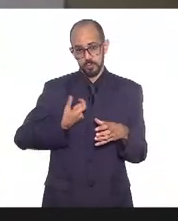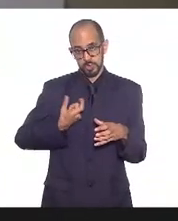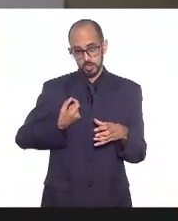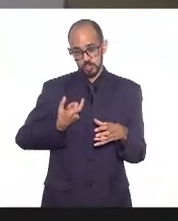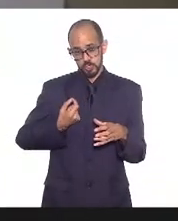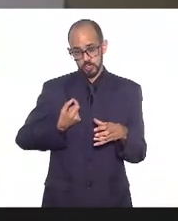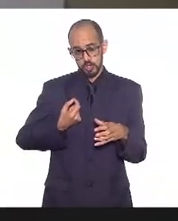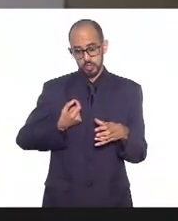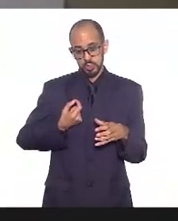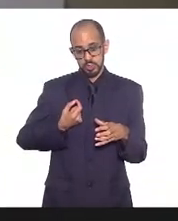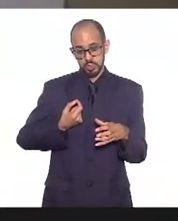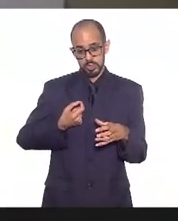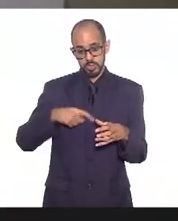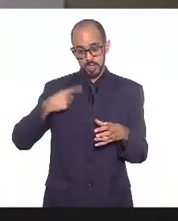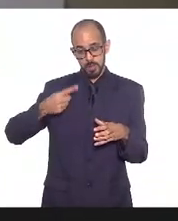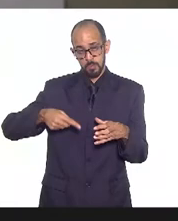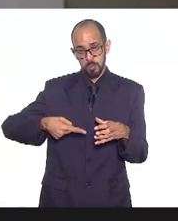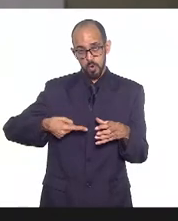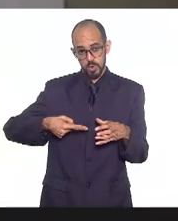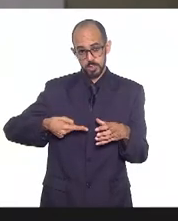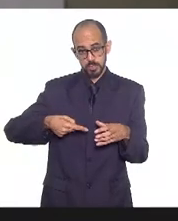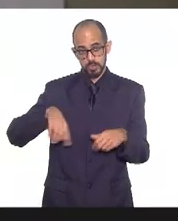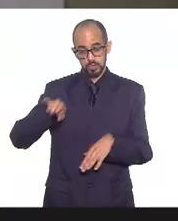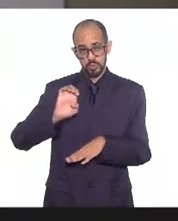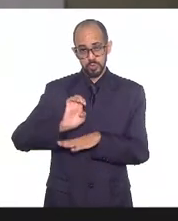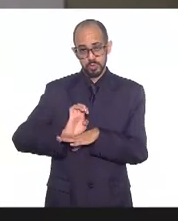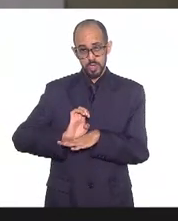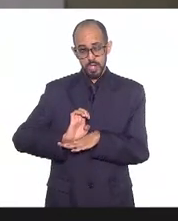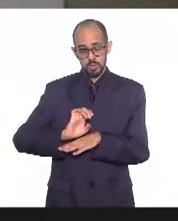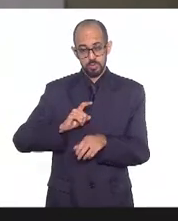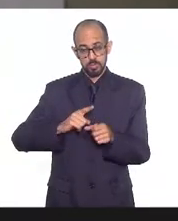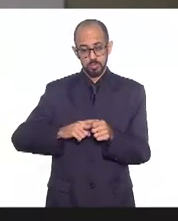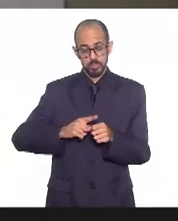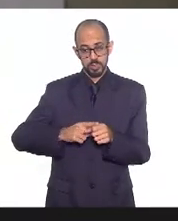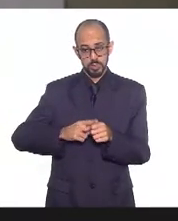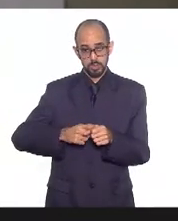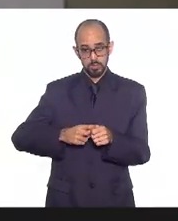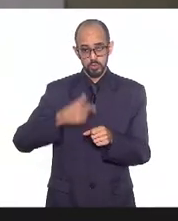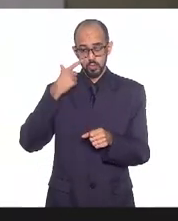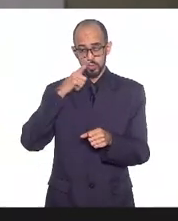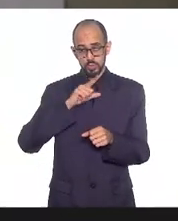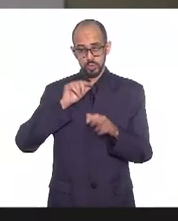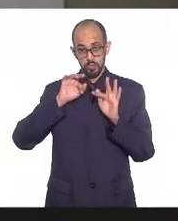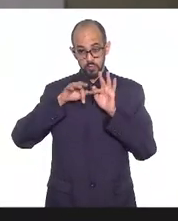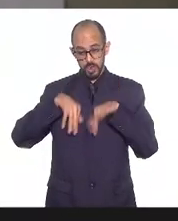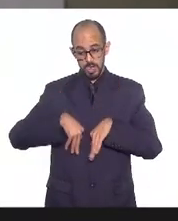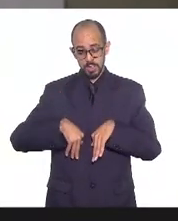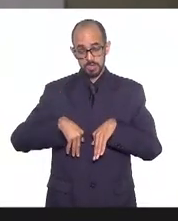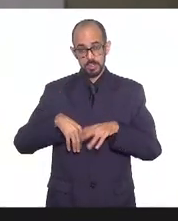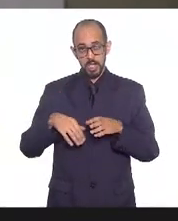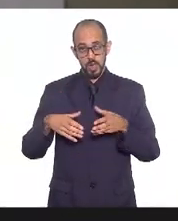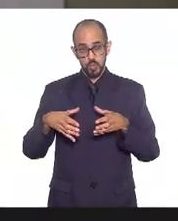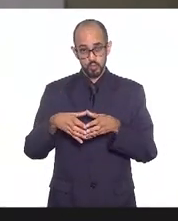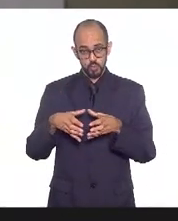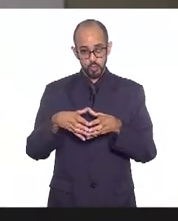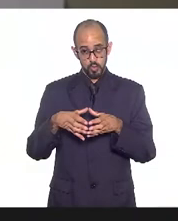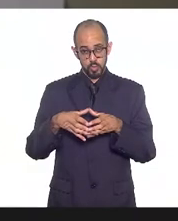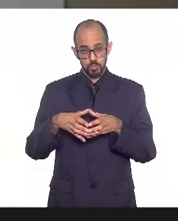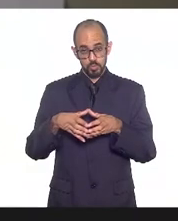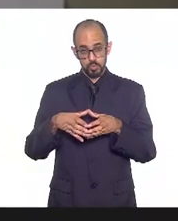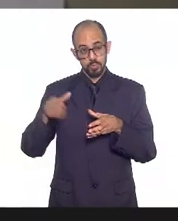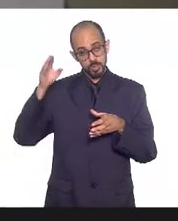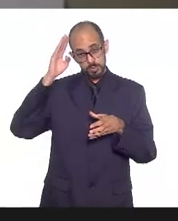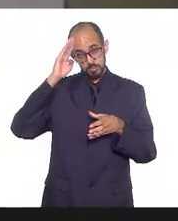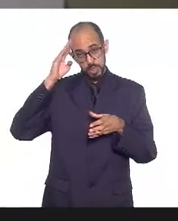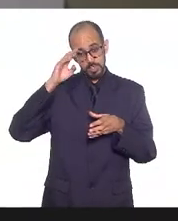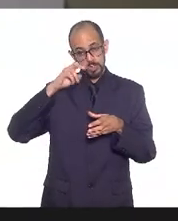assim que os estados os municípios né conseguirem ir terminando esses grupos prioritários nós vamos